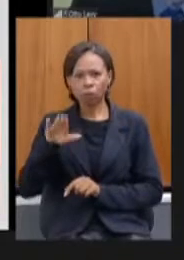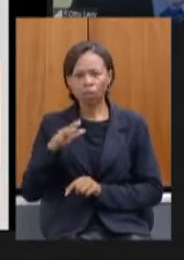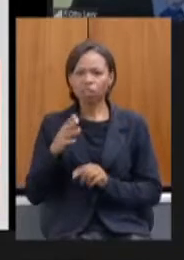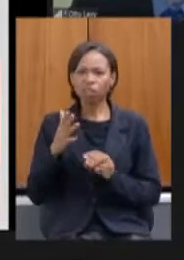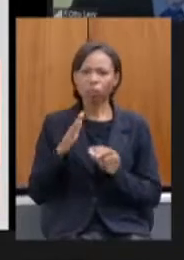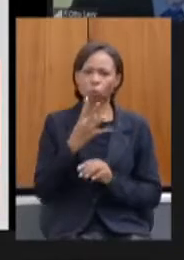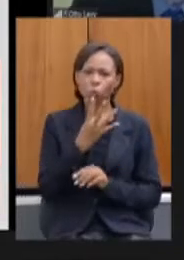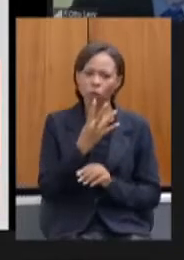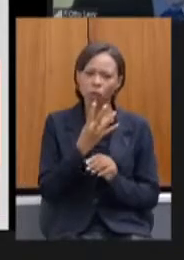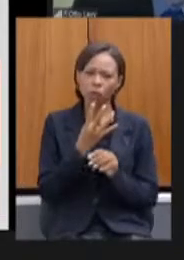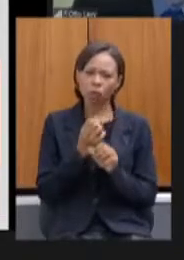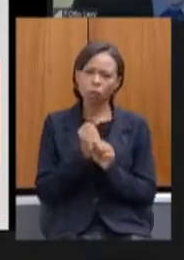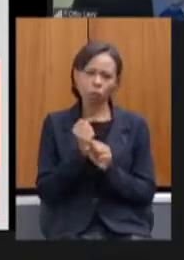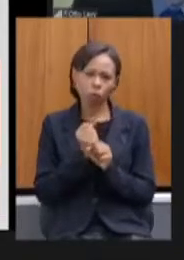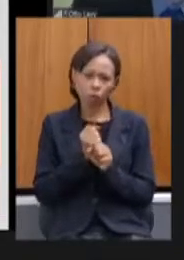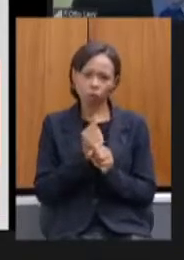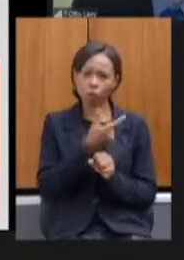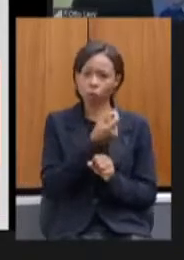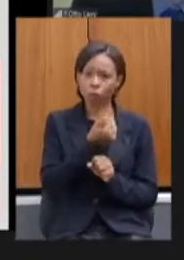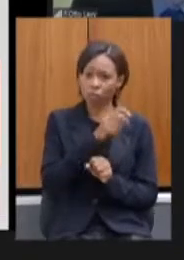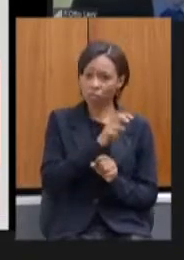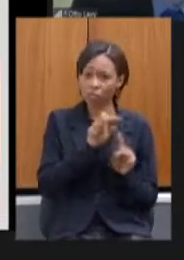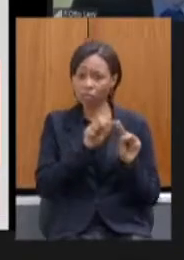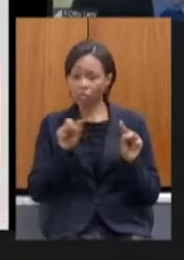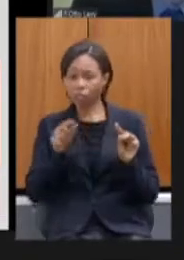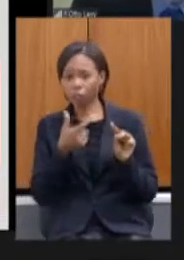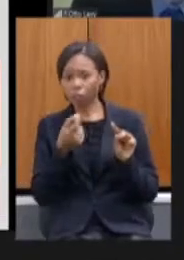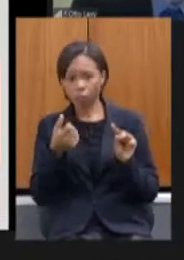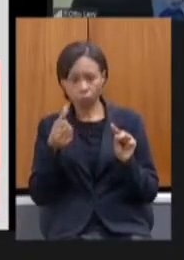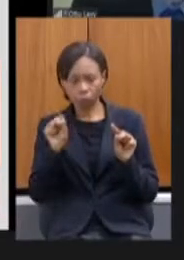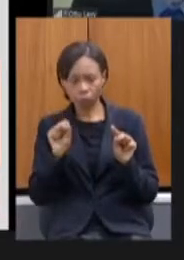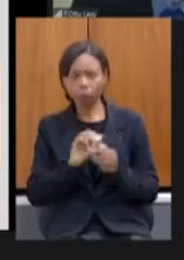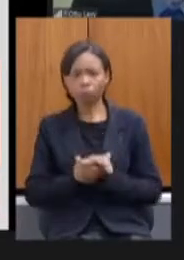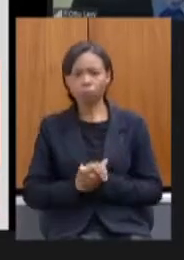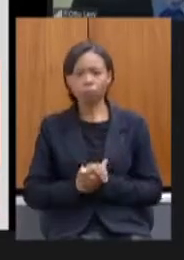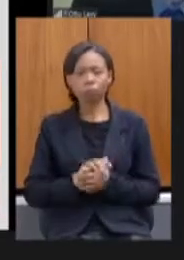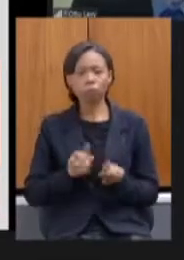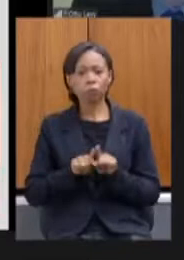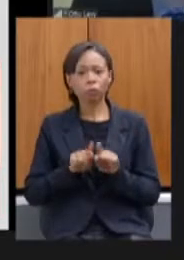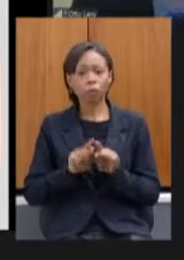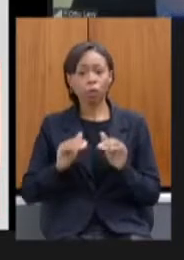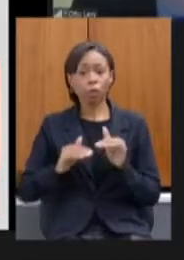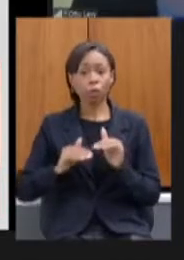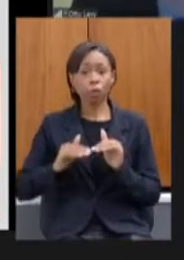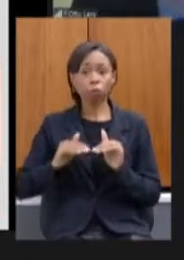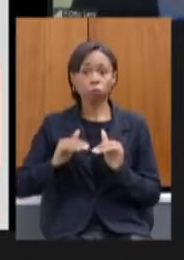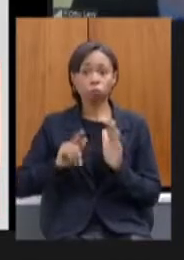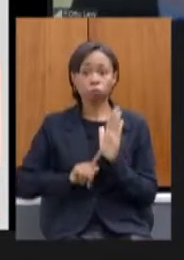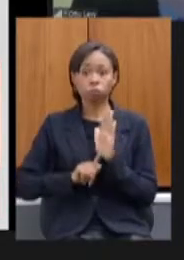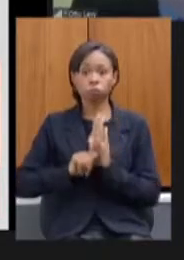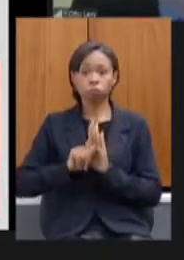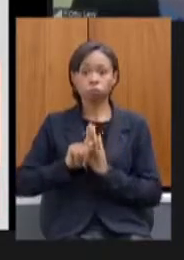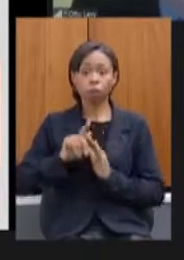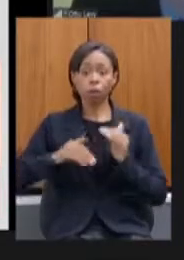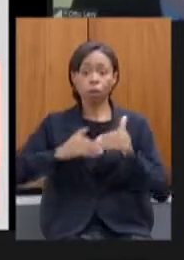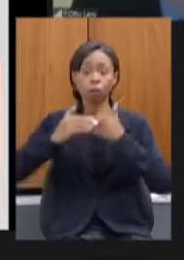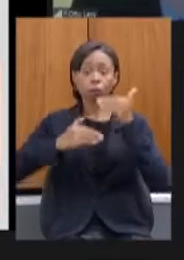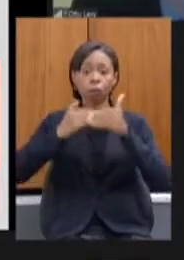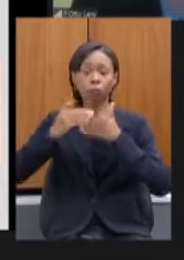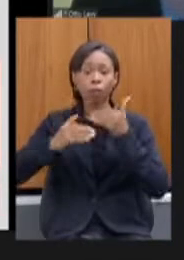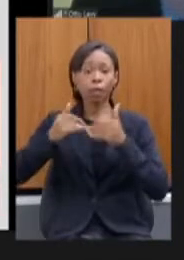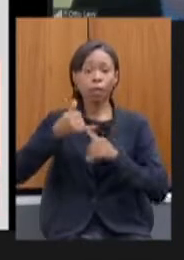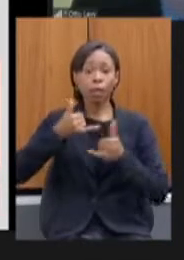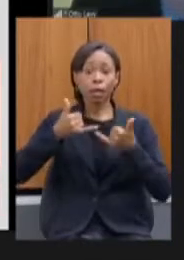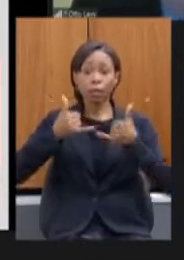2018 expansão da geração de energia fotovoltaica em minas gerais saímos de